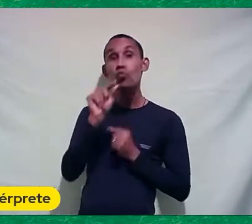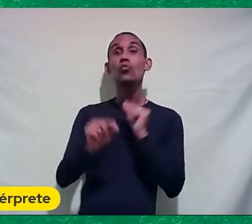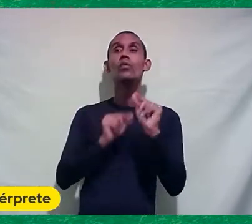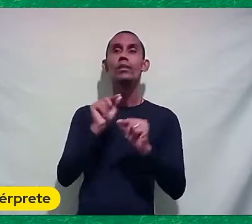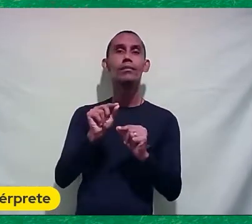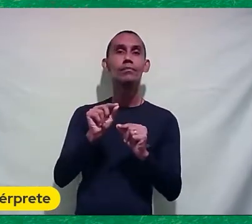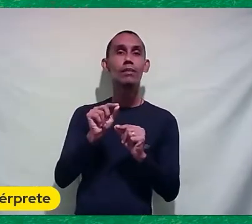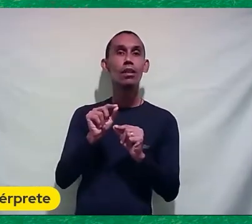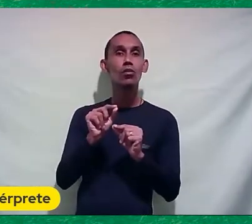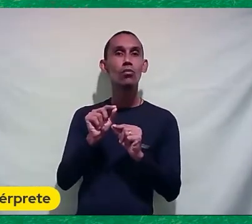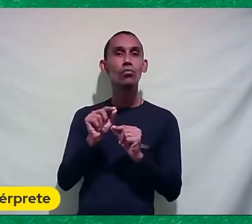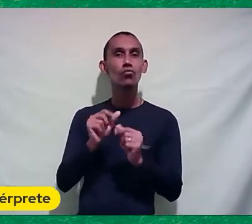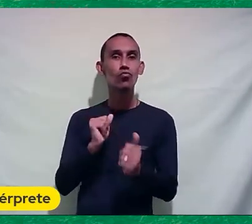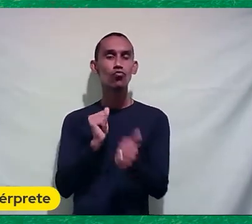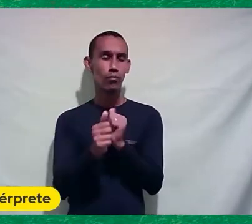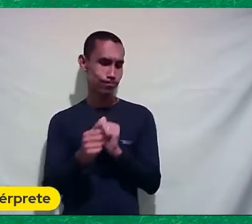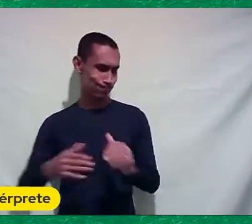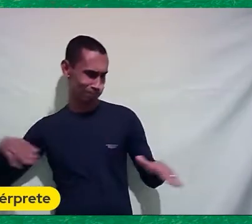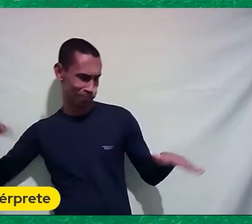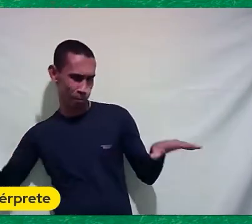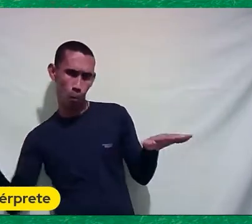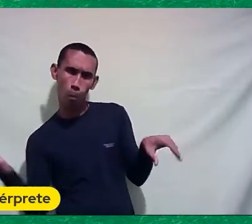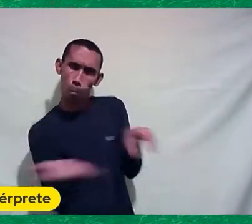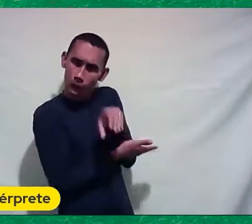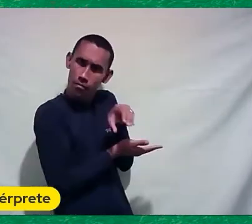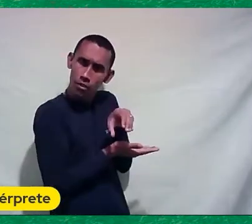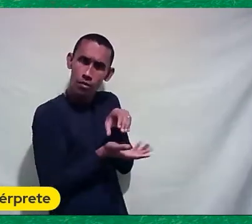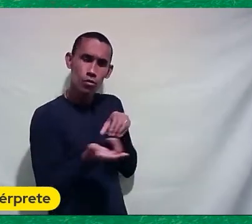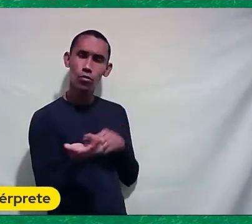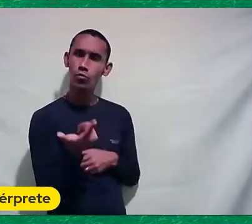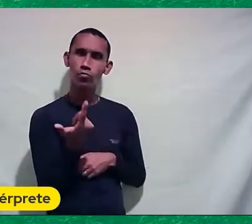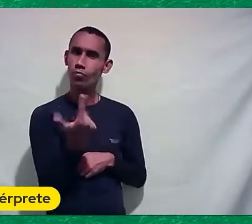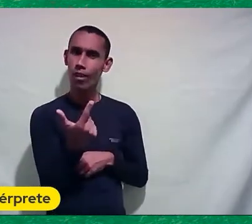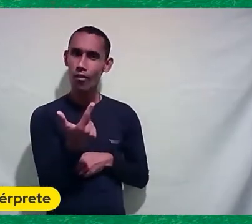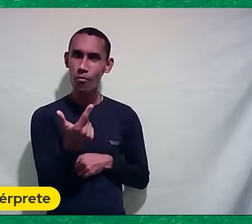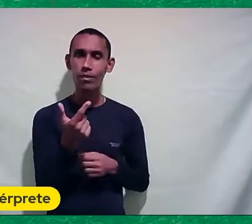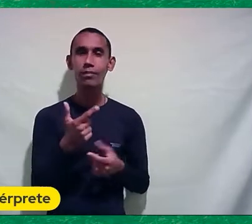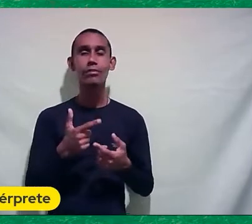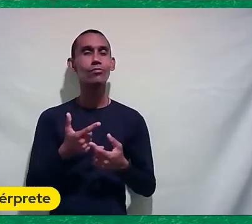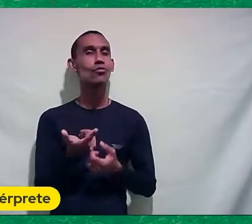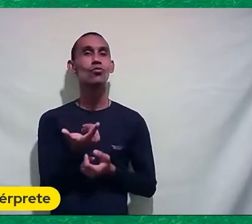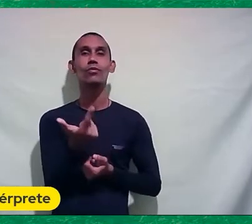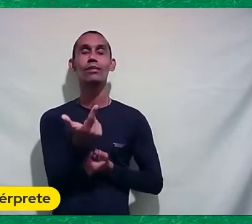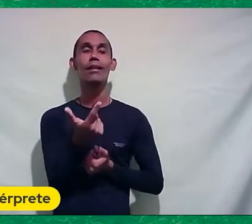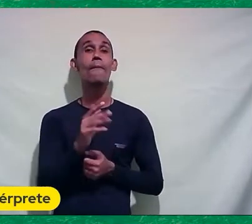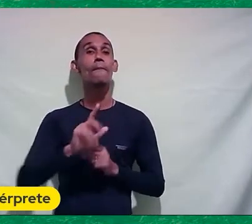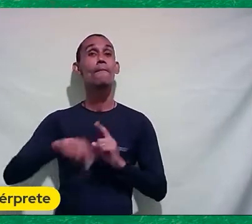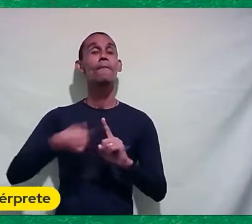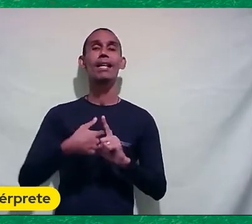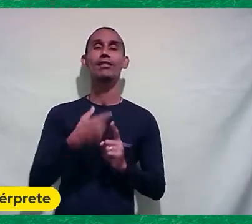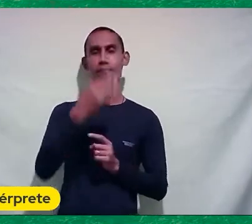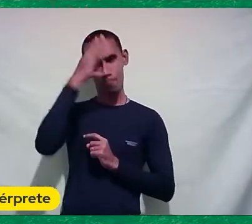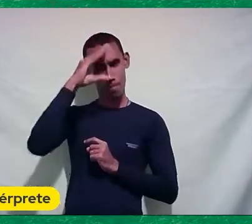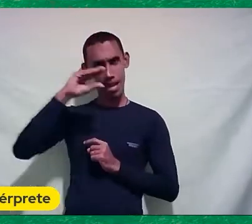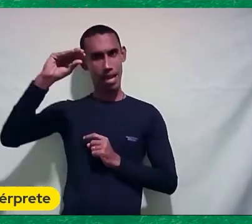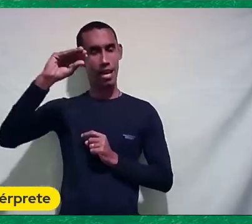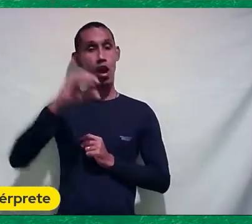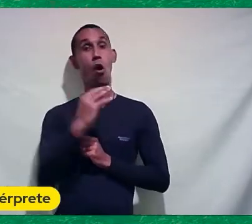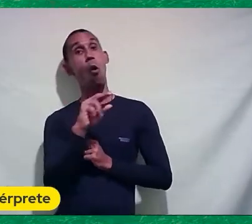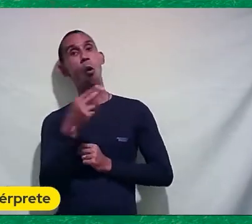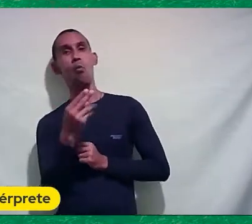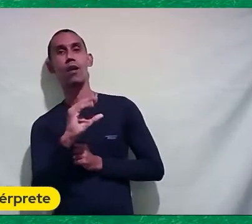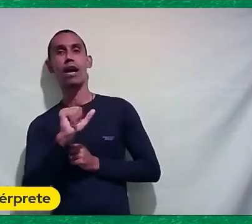impedir O jogo Do adversário Daí não surgirem Mais pelés Ou garrinchas